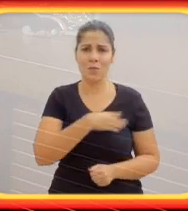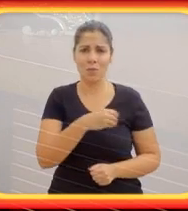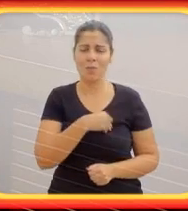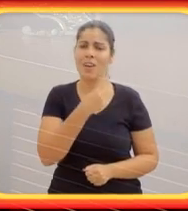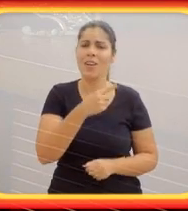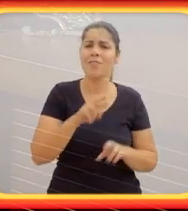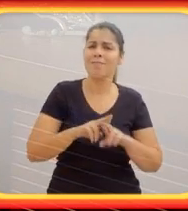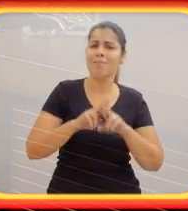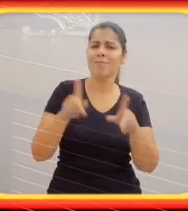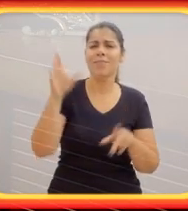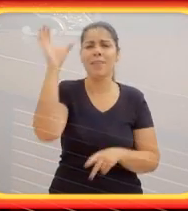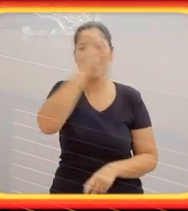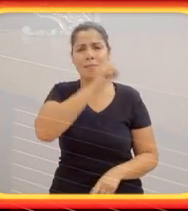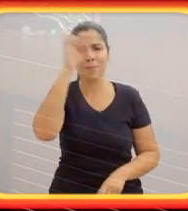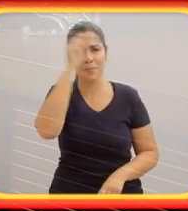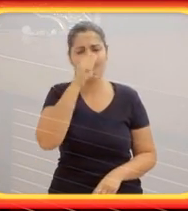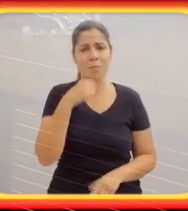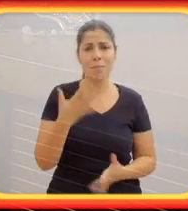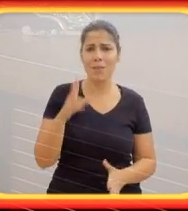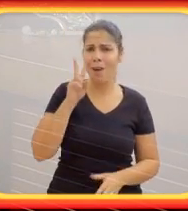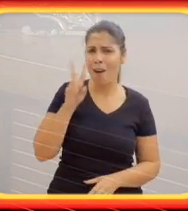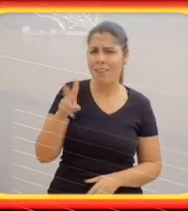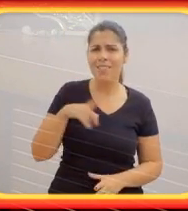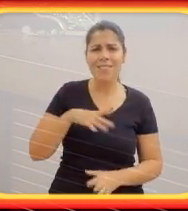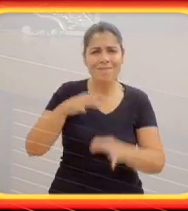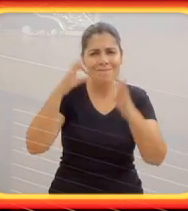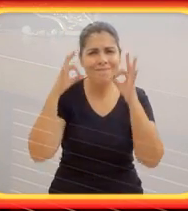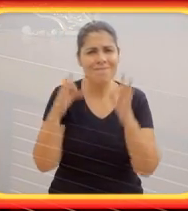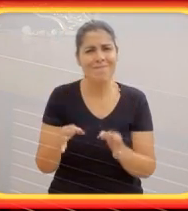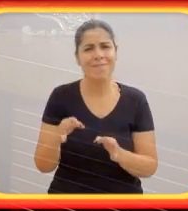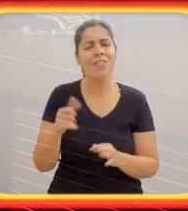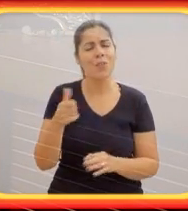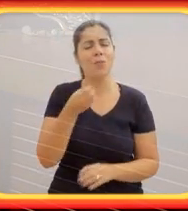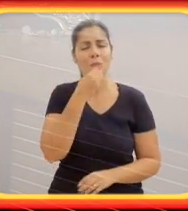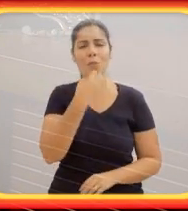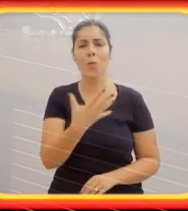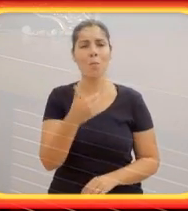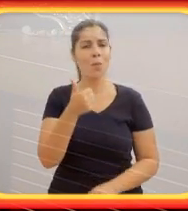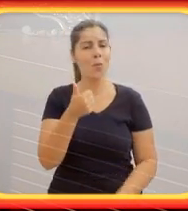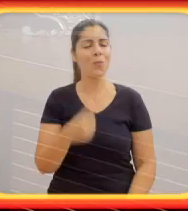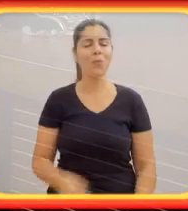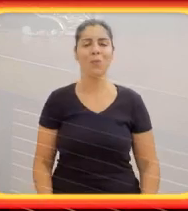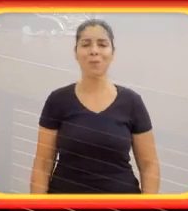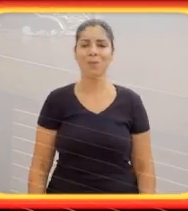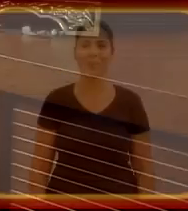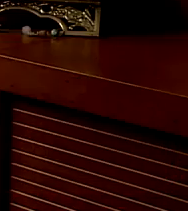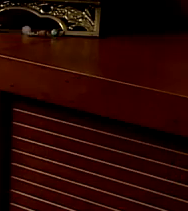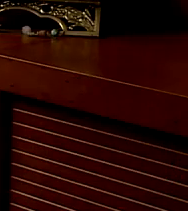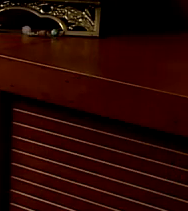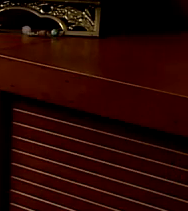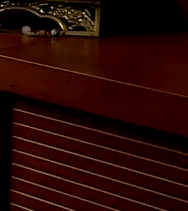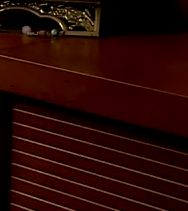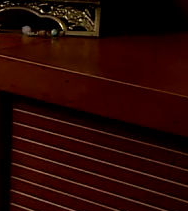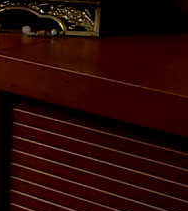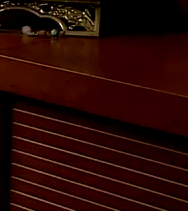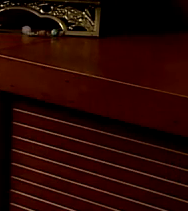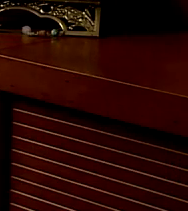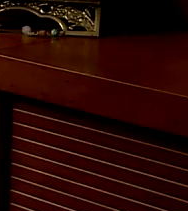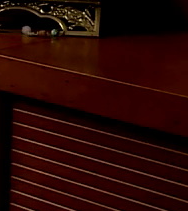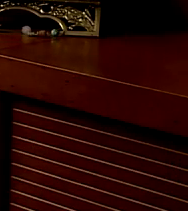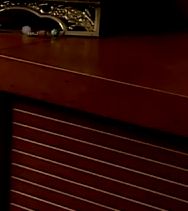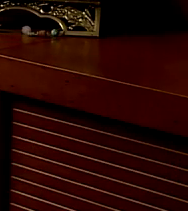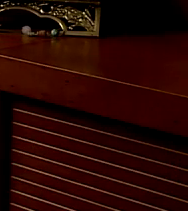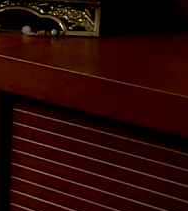parto. São coisas inesquecíveis. E viva a cada momento do seu filho. Cada dia são diferentes aprendizados.